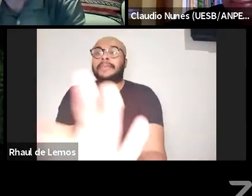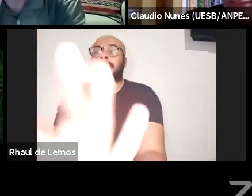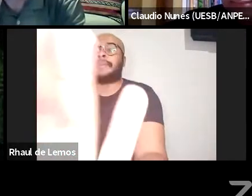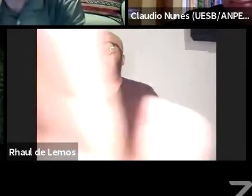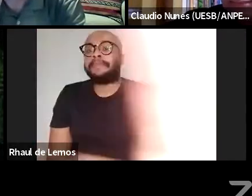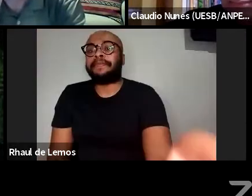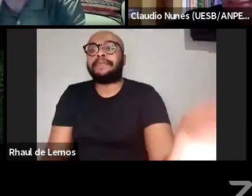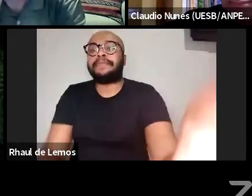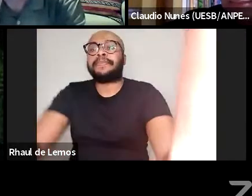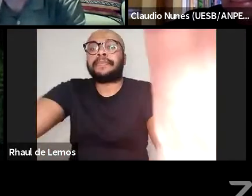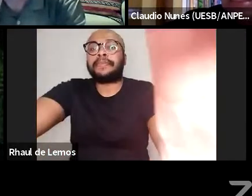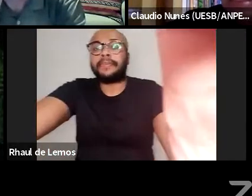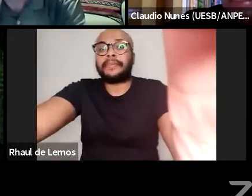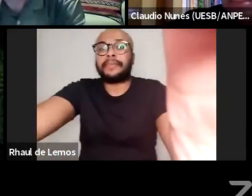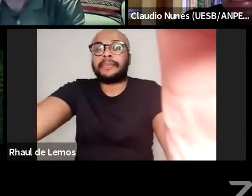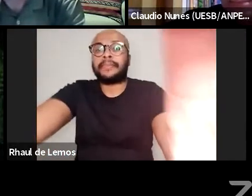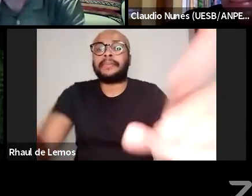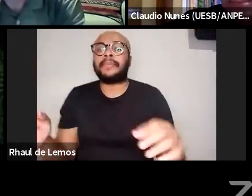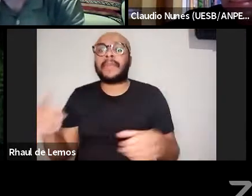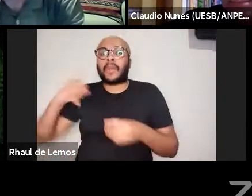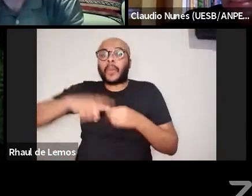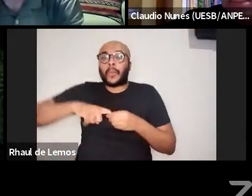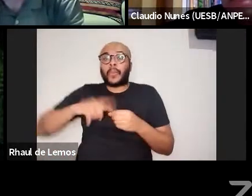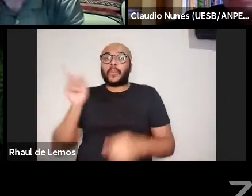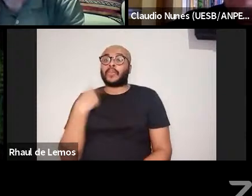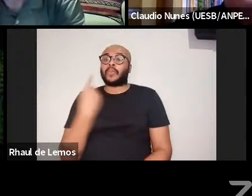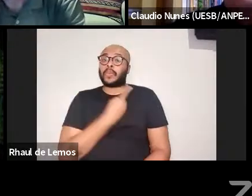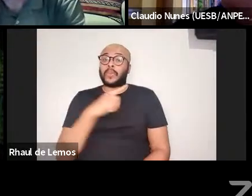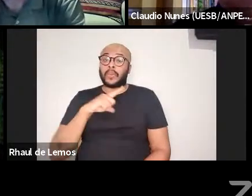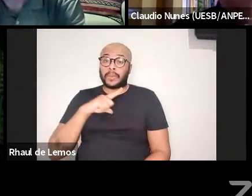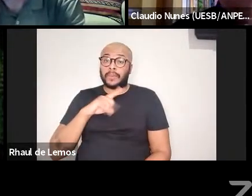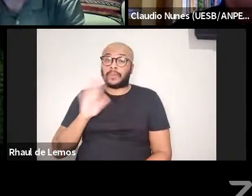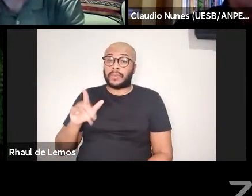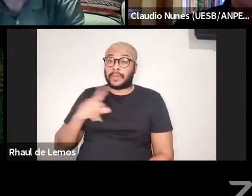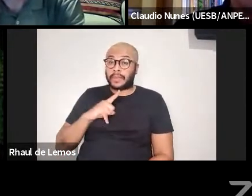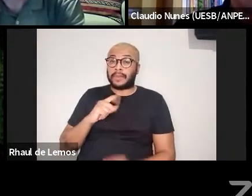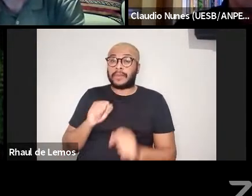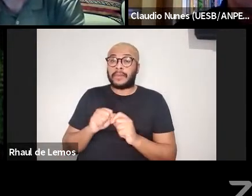O convênio que nós temos não